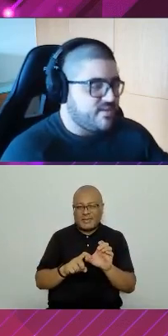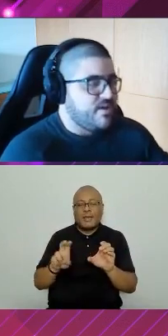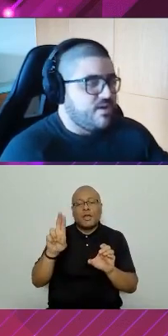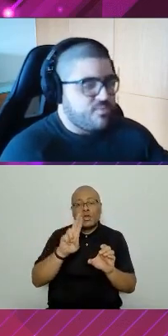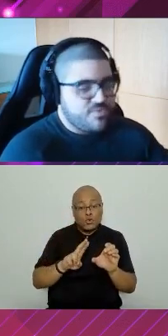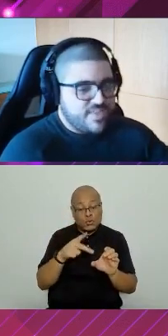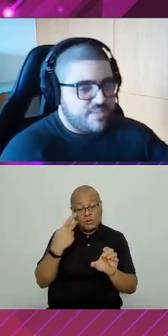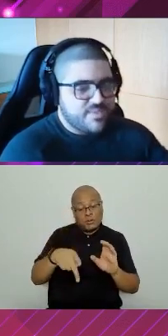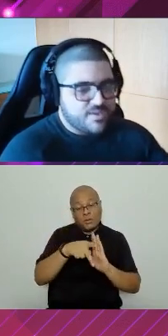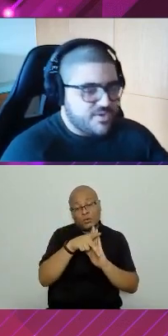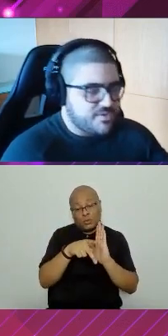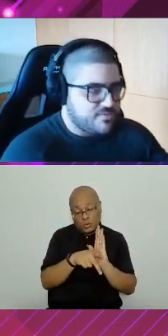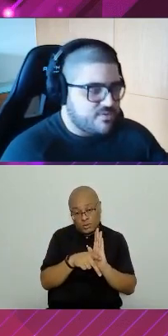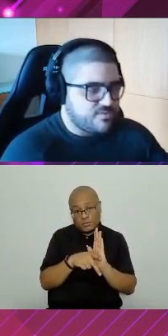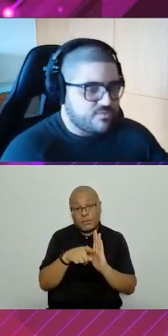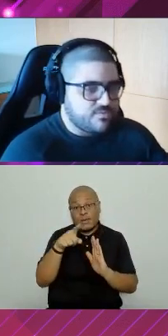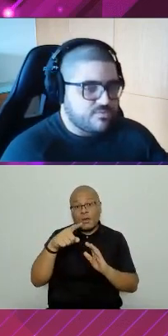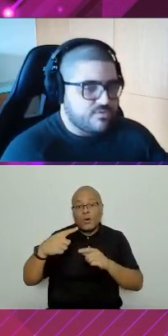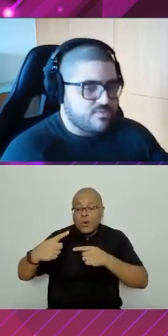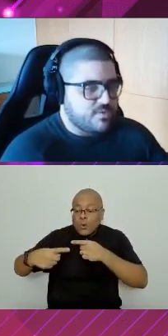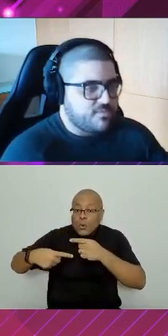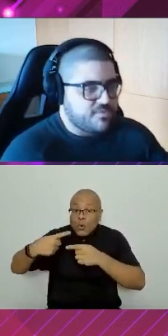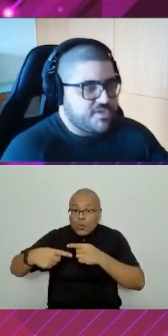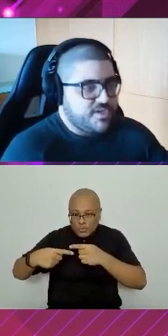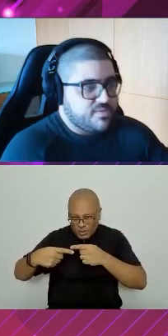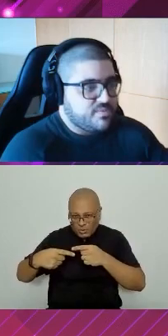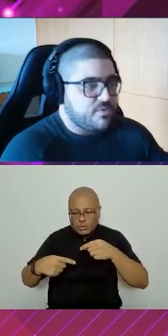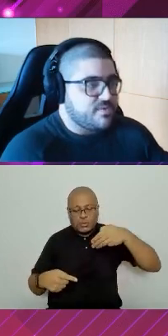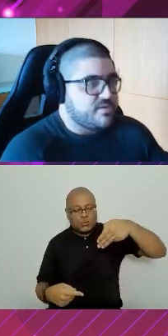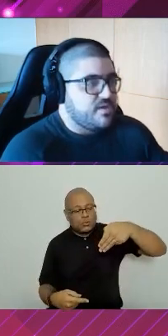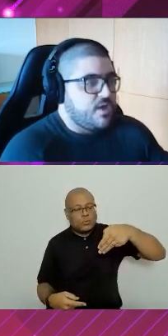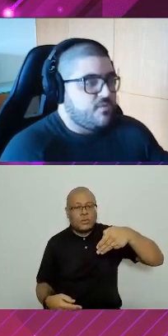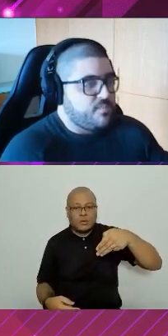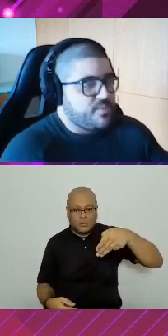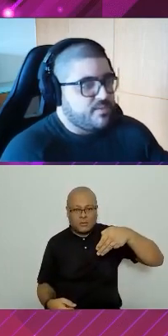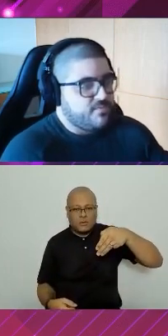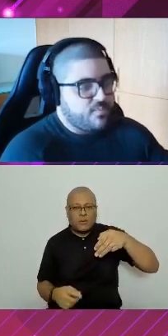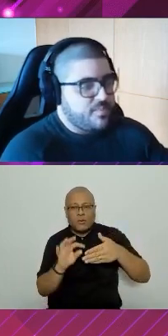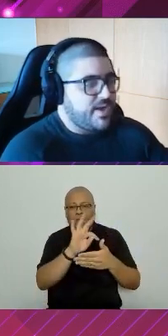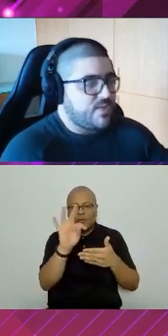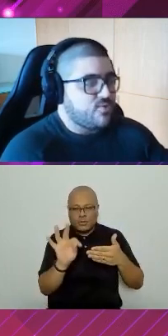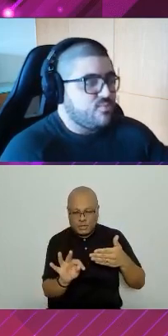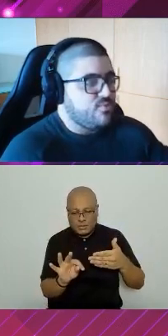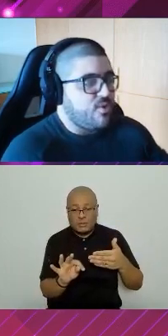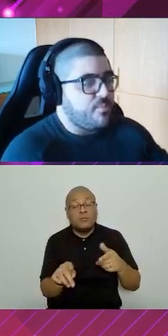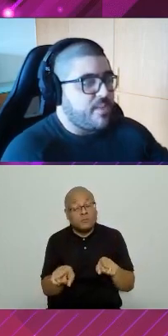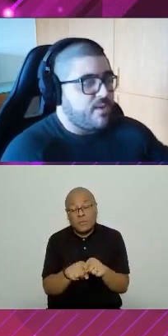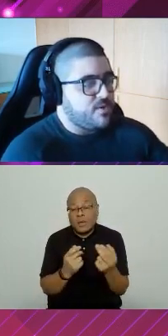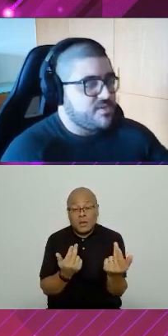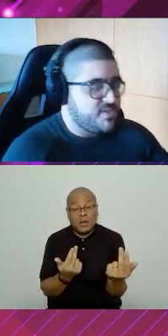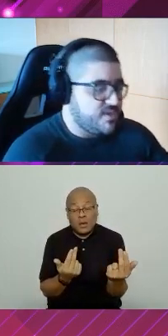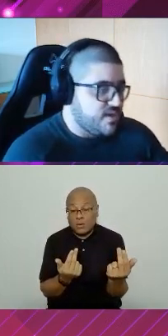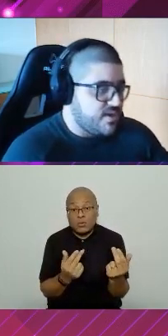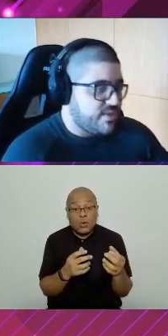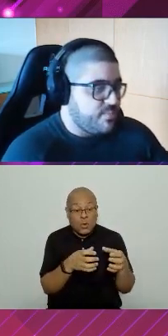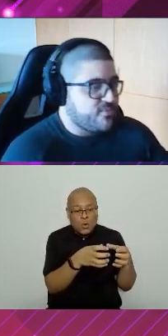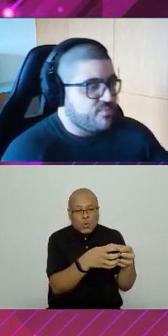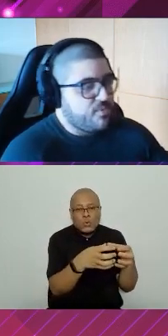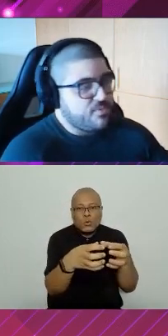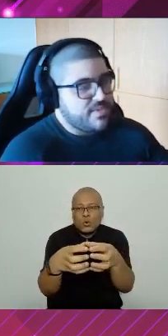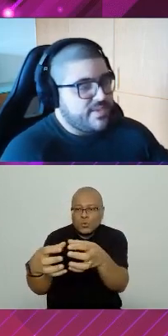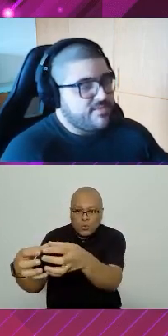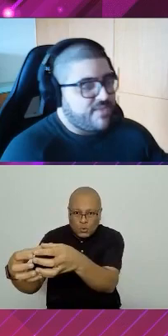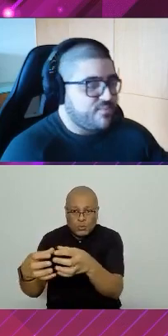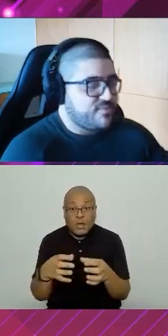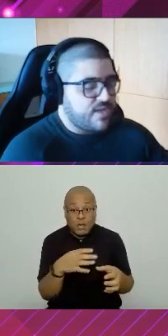dependência. O build time integration do nosso micro front-end é a mesma coisa. Eu vou publicar todo mundo como um pacote e depois